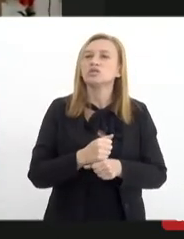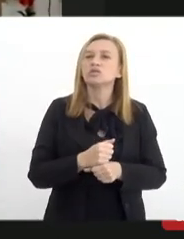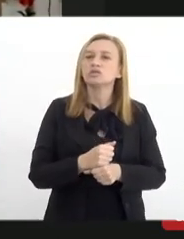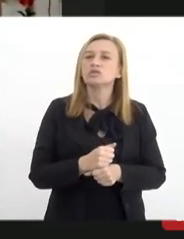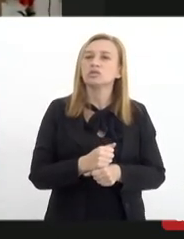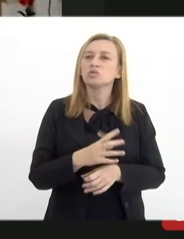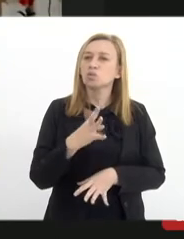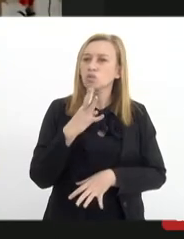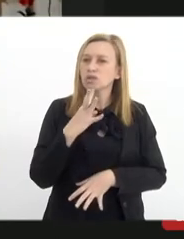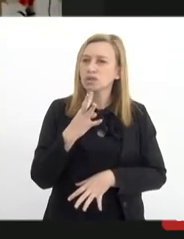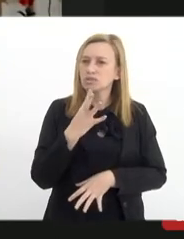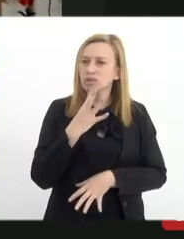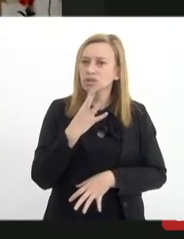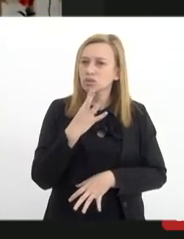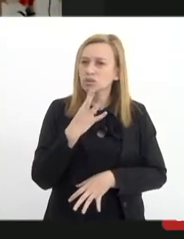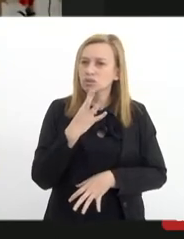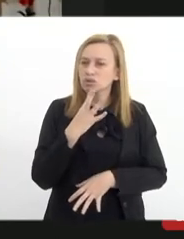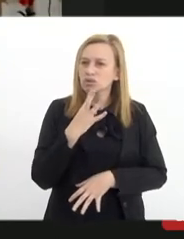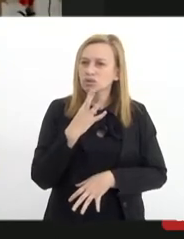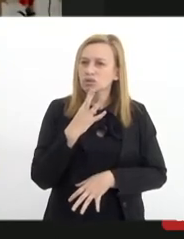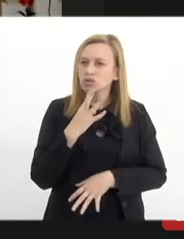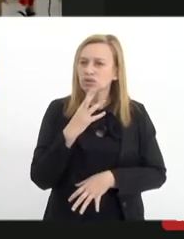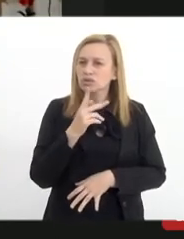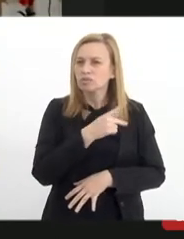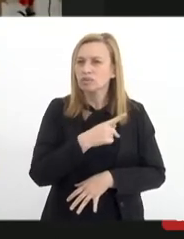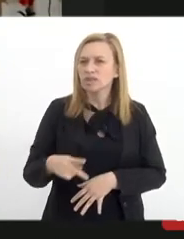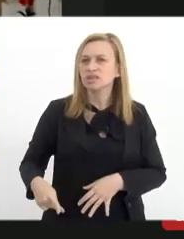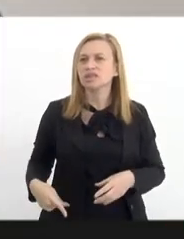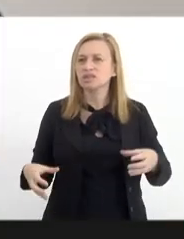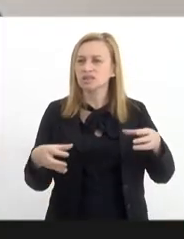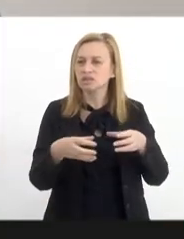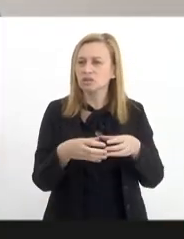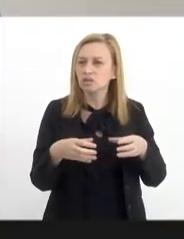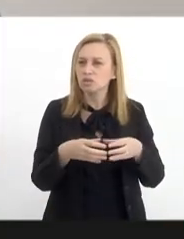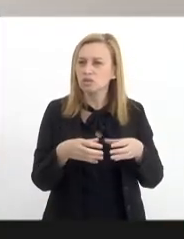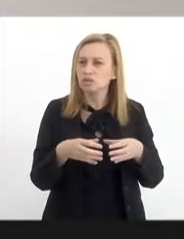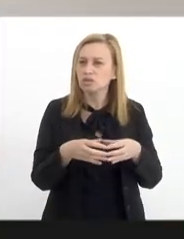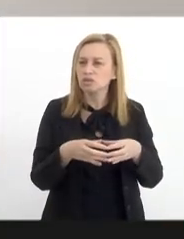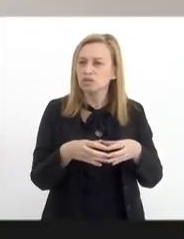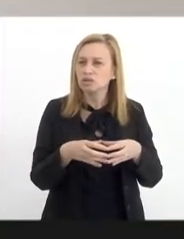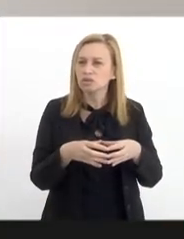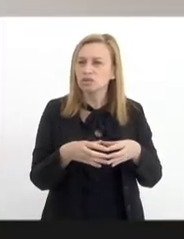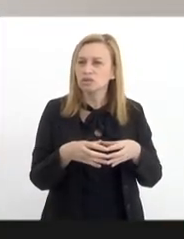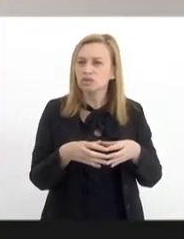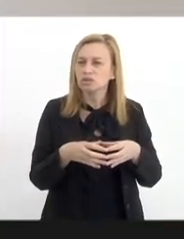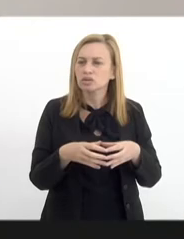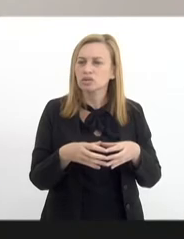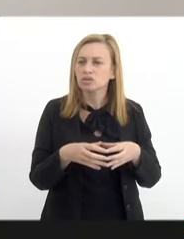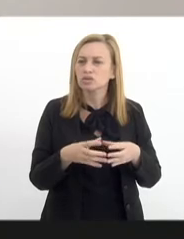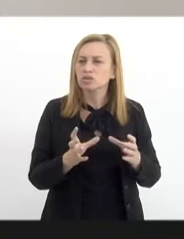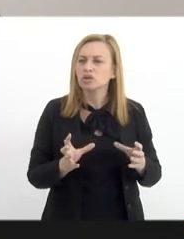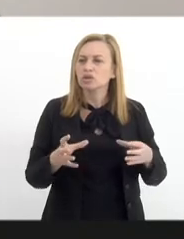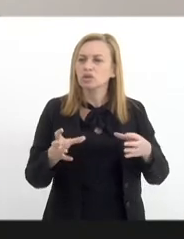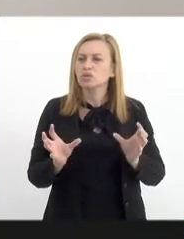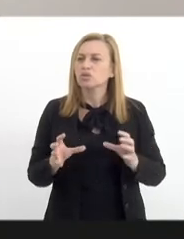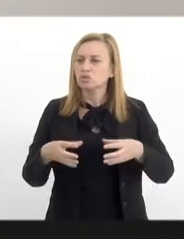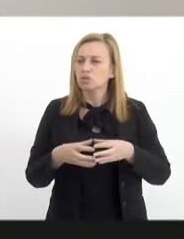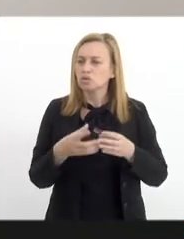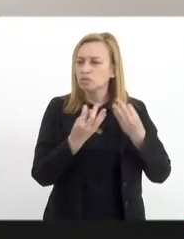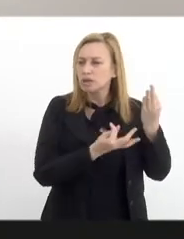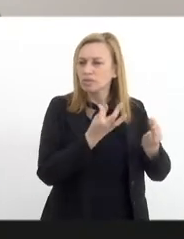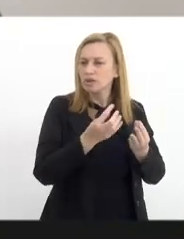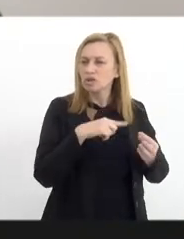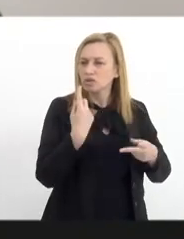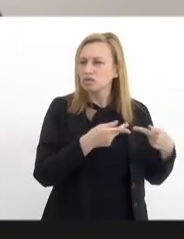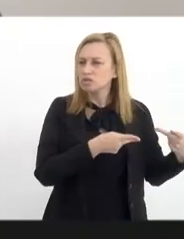tomamos conhecimento que estaremos como presidente dessa comissão, uma das comunidades serapéticas que nós visitamos, a